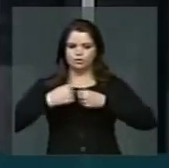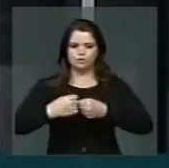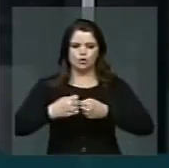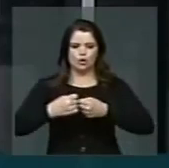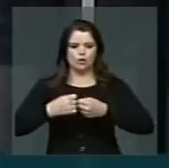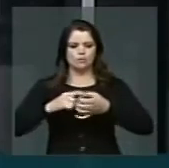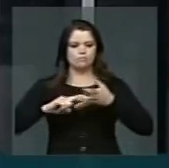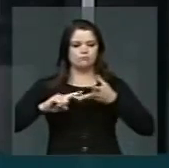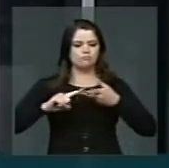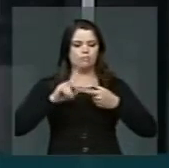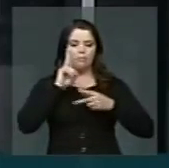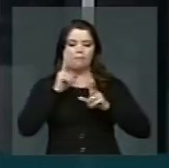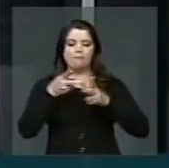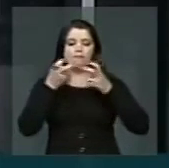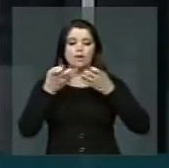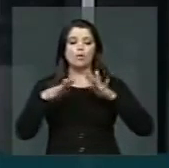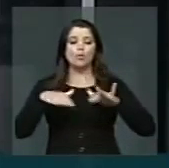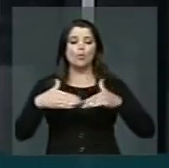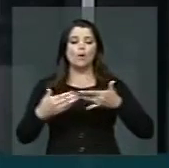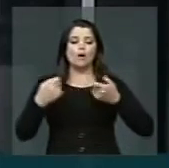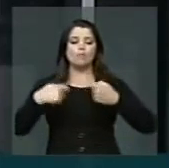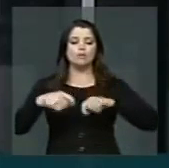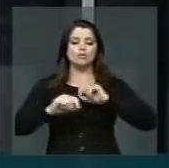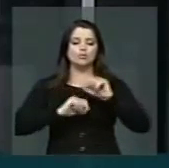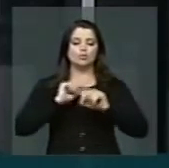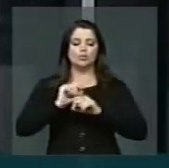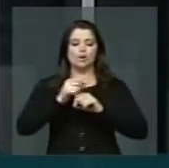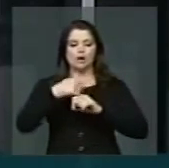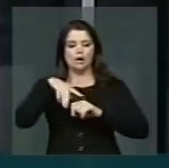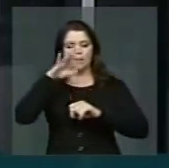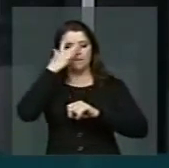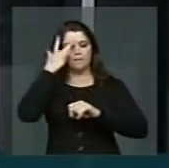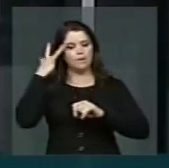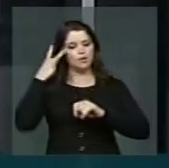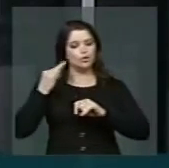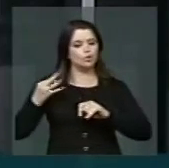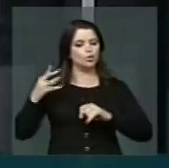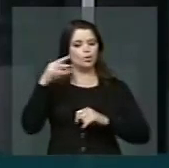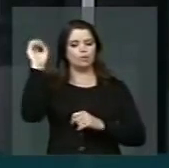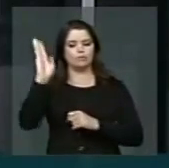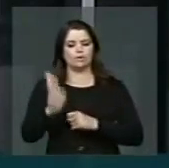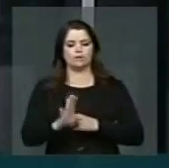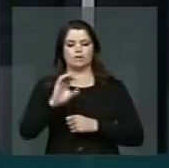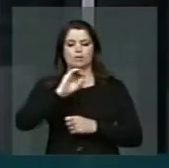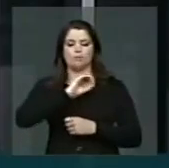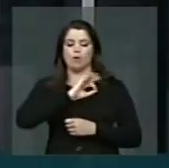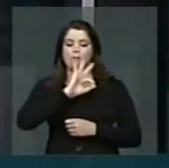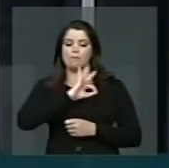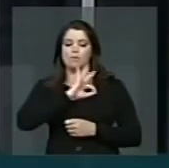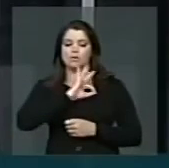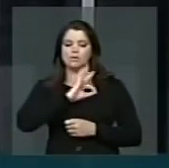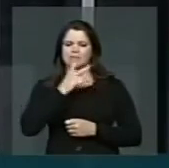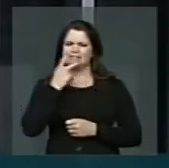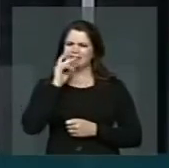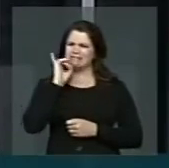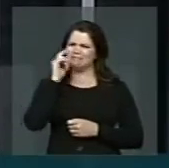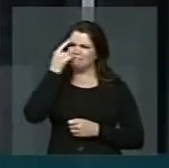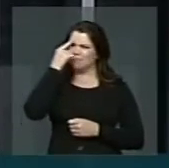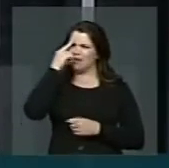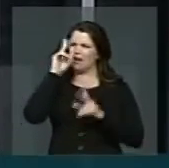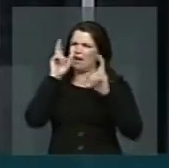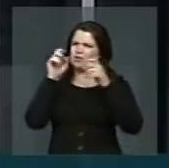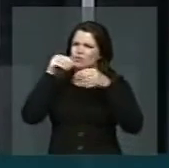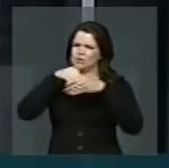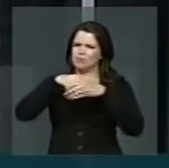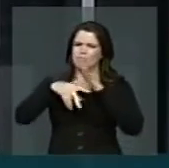ver a necessidade da tropa que está em todo o país? Será que o assunto, lá do